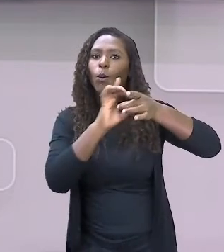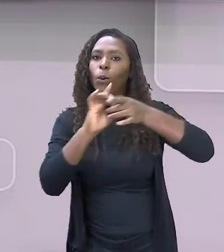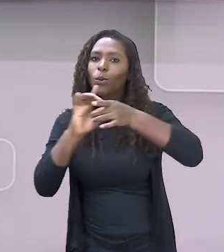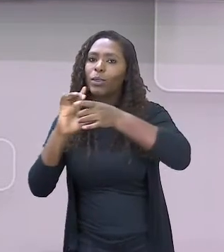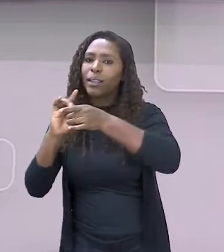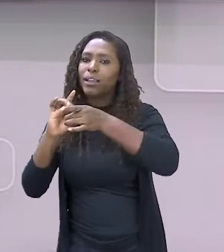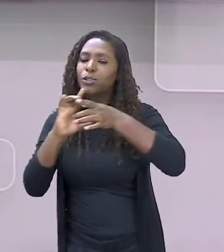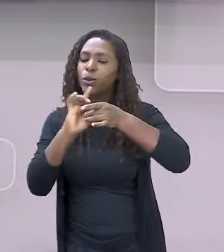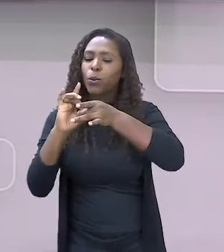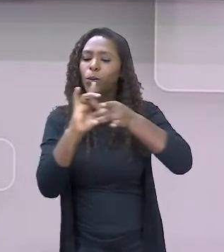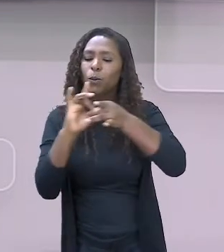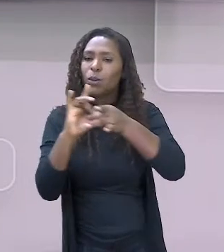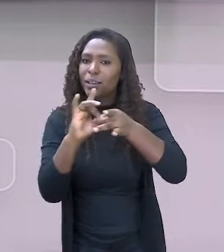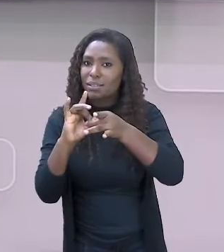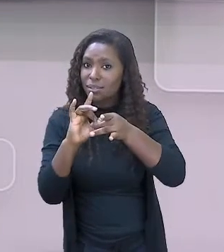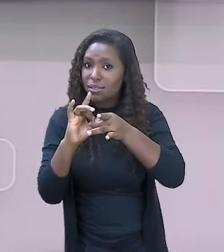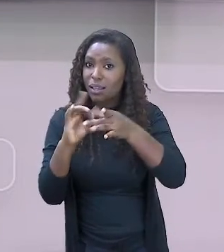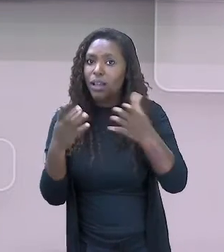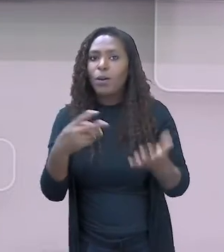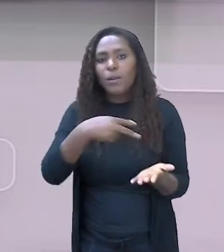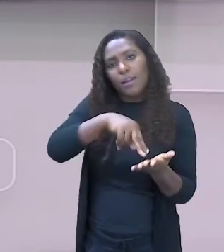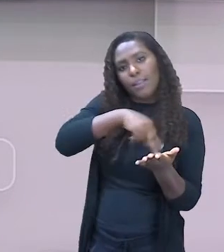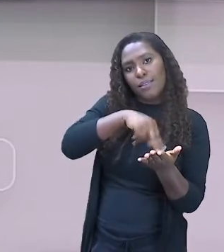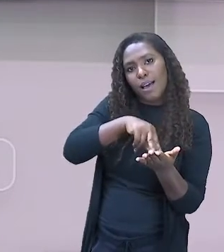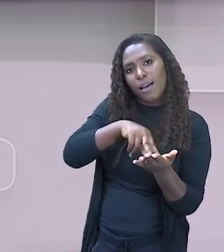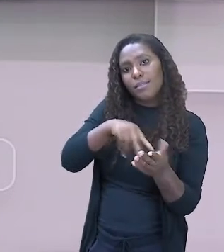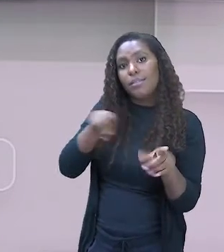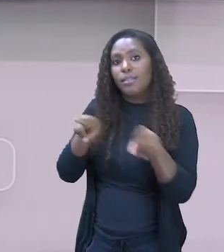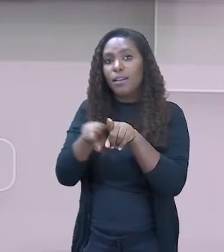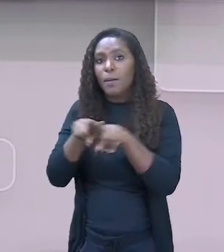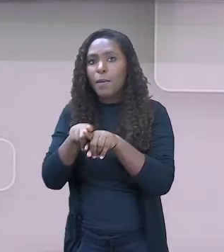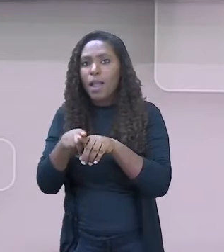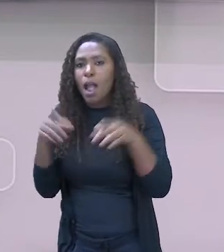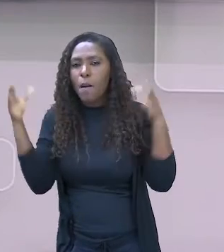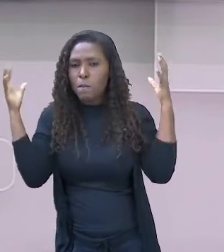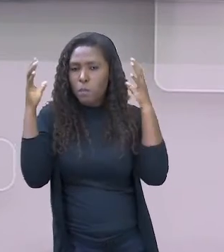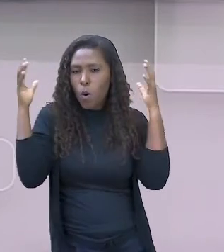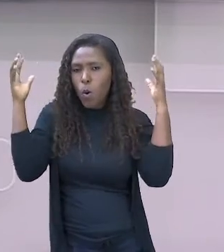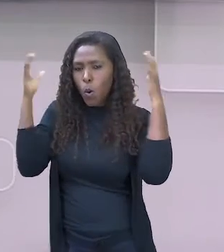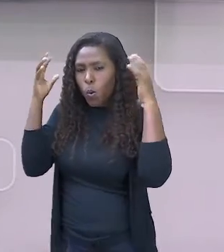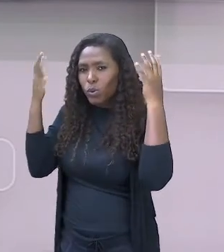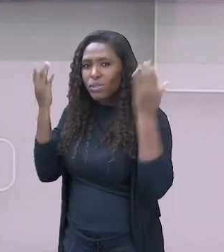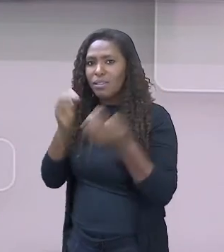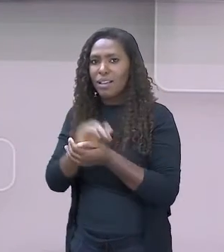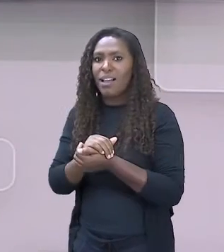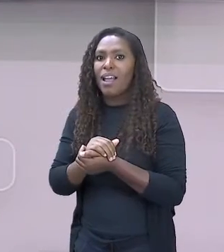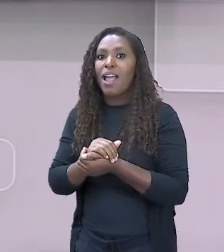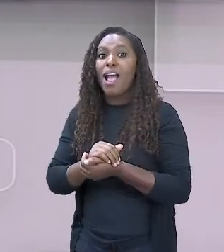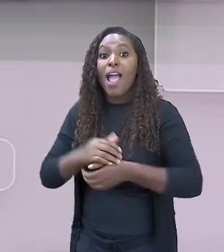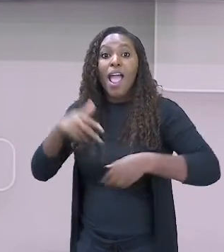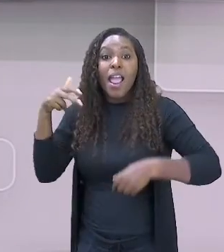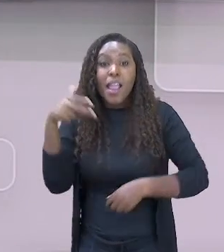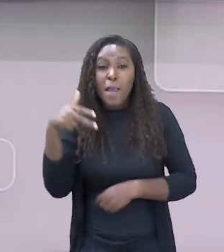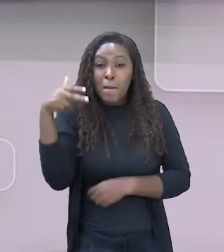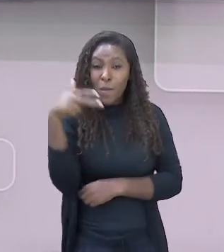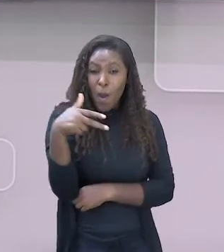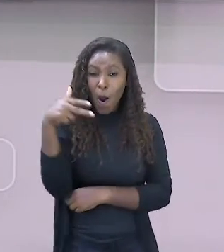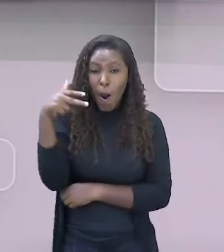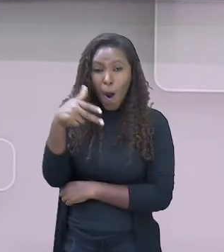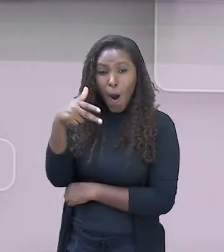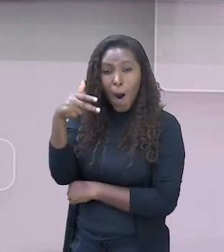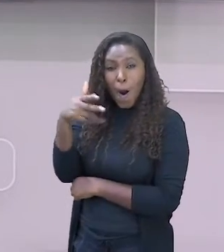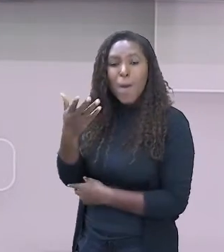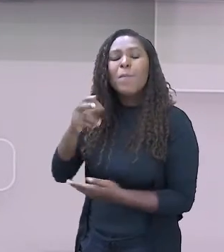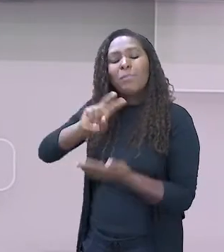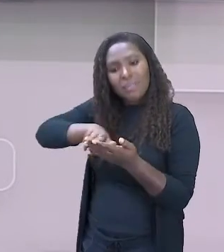física e a música. Nós vamos falar sobre o hip hop e também sobre o rap. Preste bem